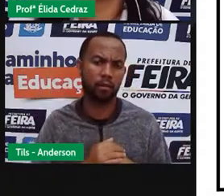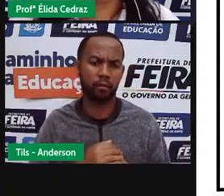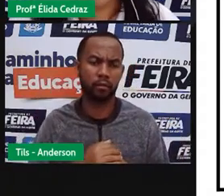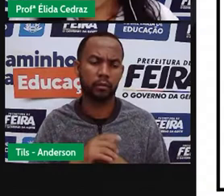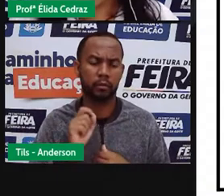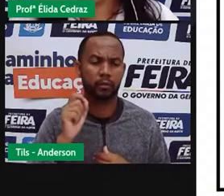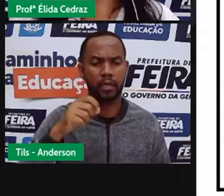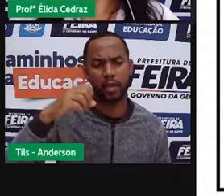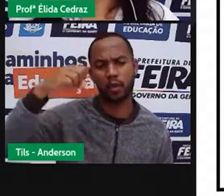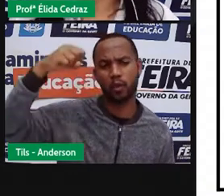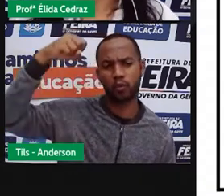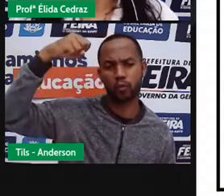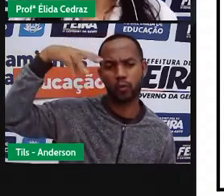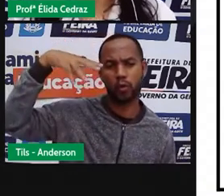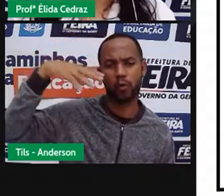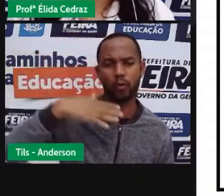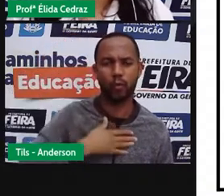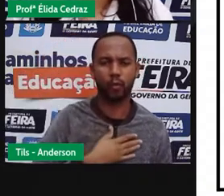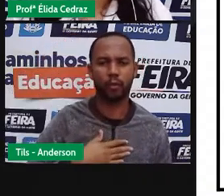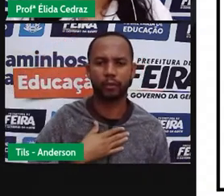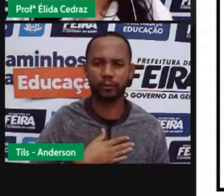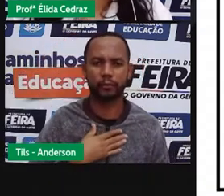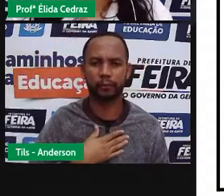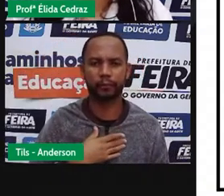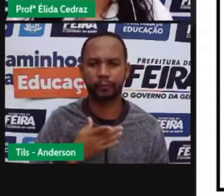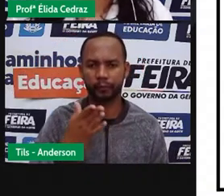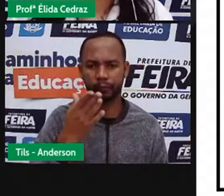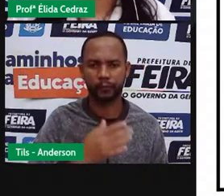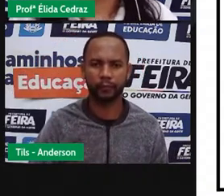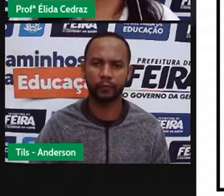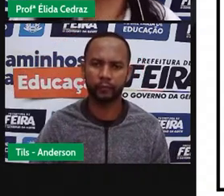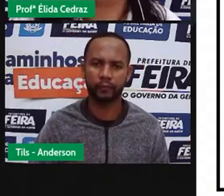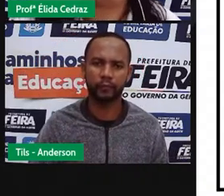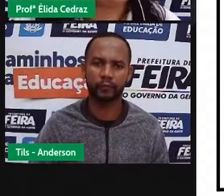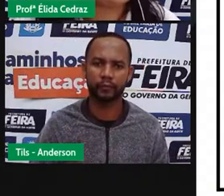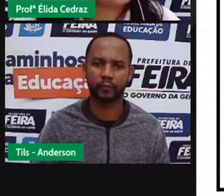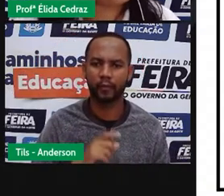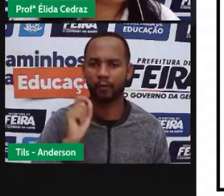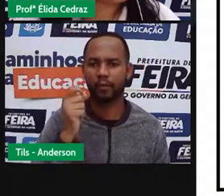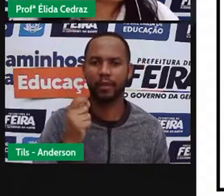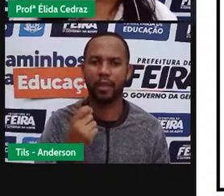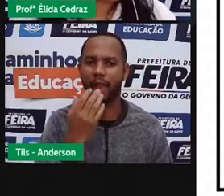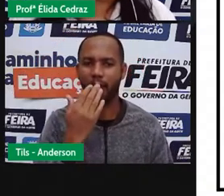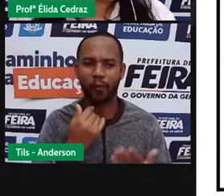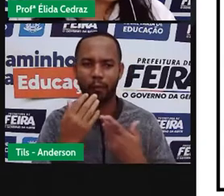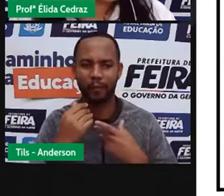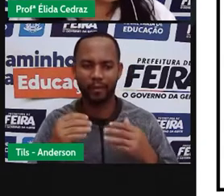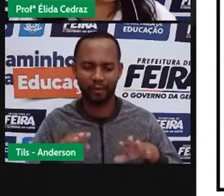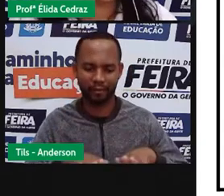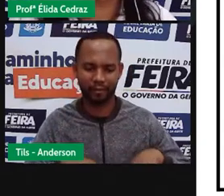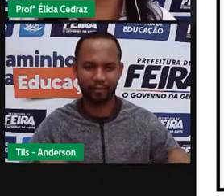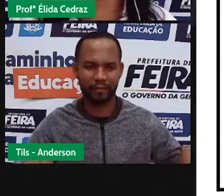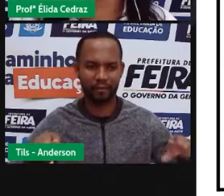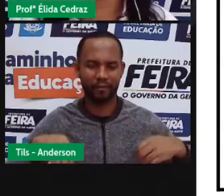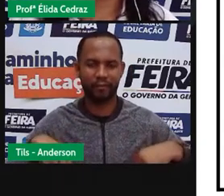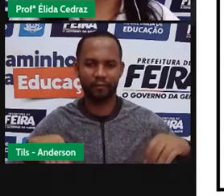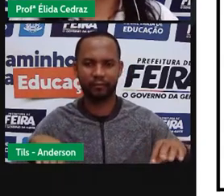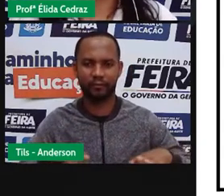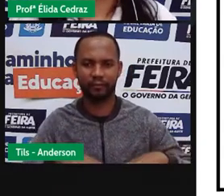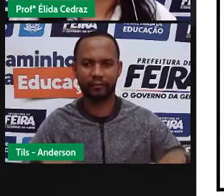ao sol. E o que preferimos fazer à sombra? Um piquenique no parque ou na pracinha.